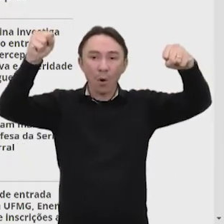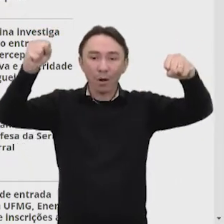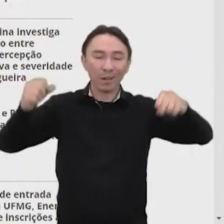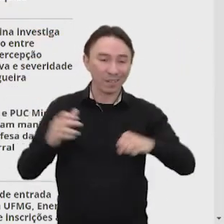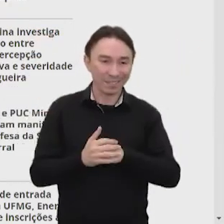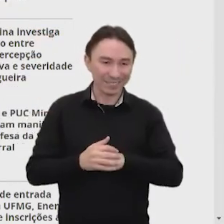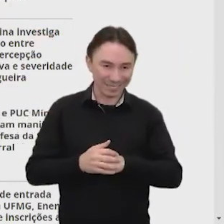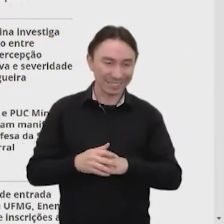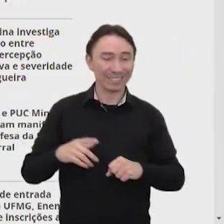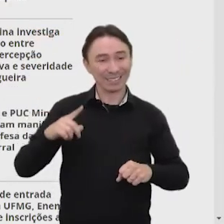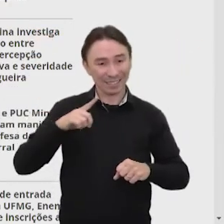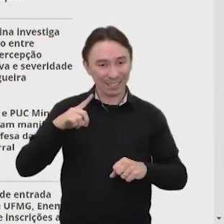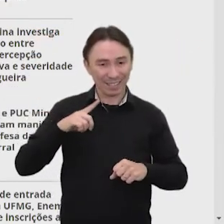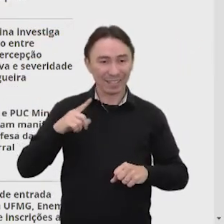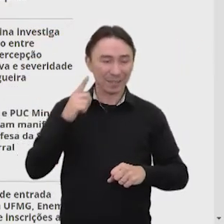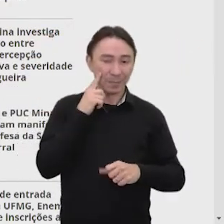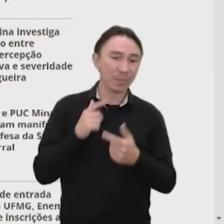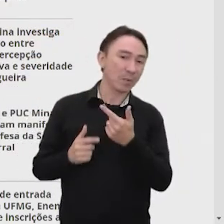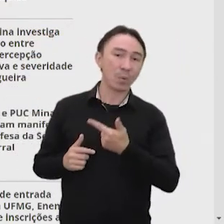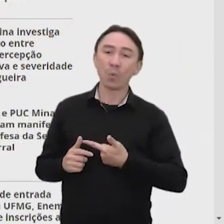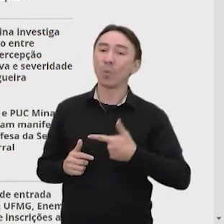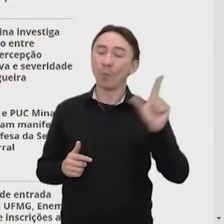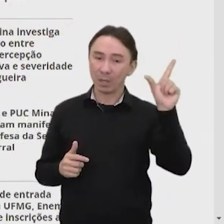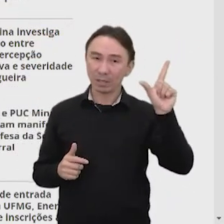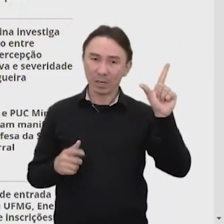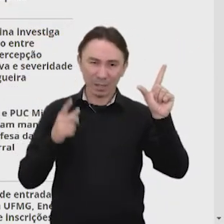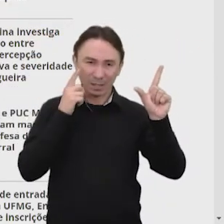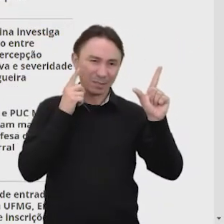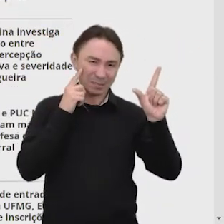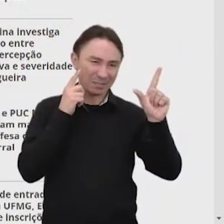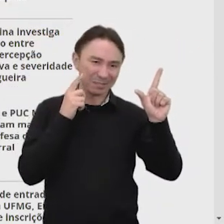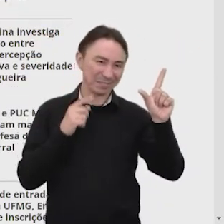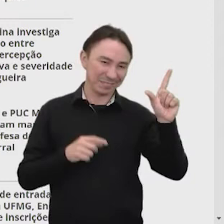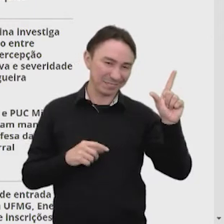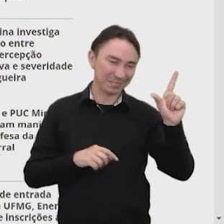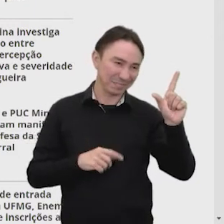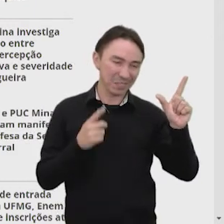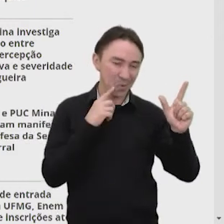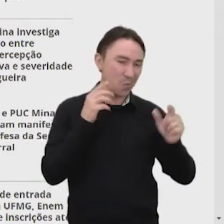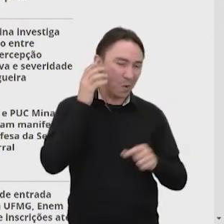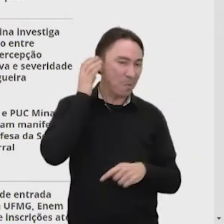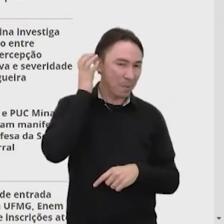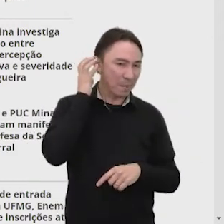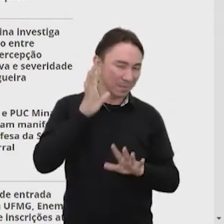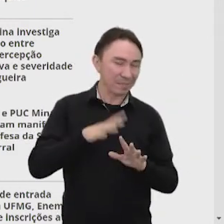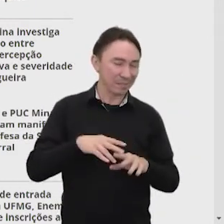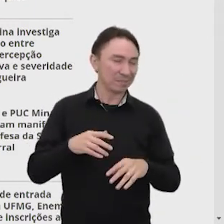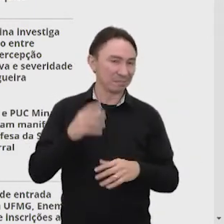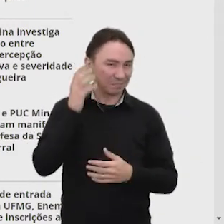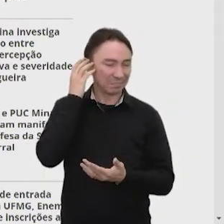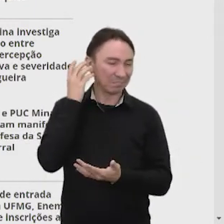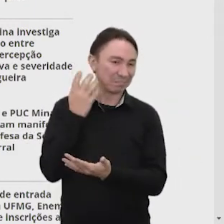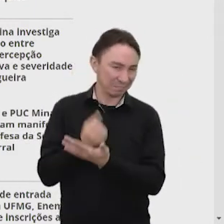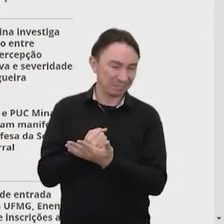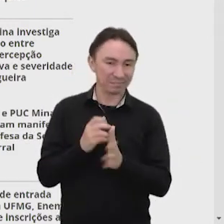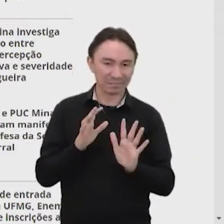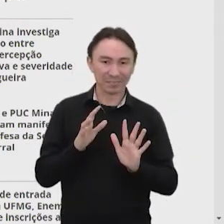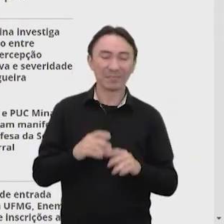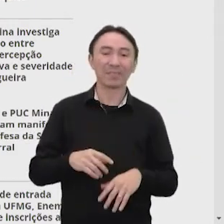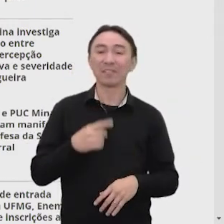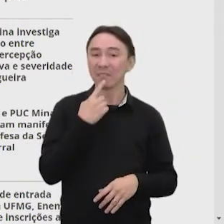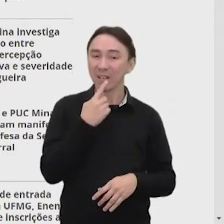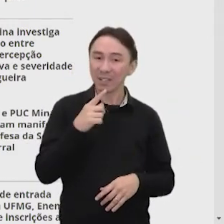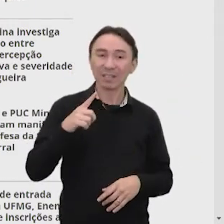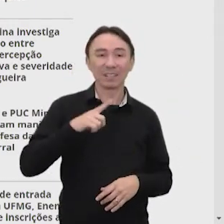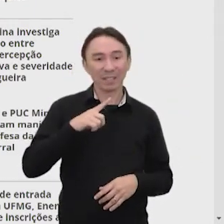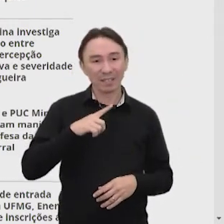desse programa, né, um programa de podcast, um programa de notícia, ele aborda fontes alternativas de energia.